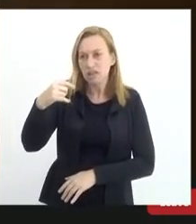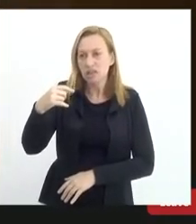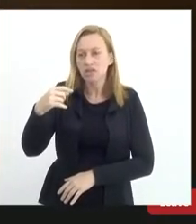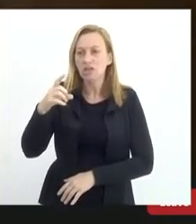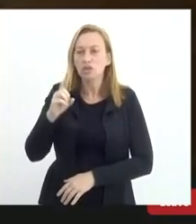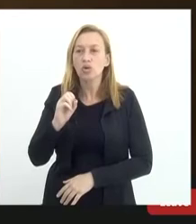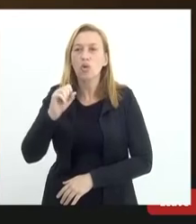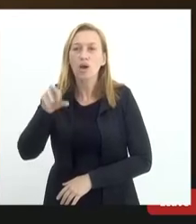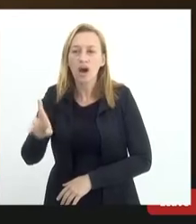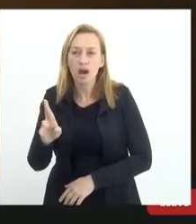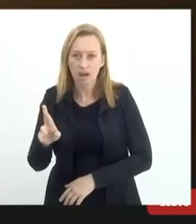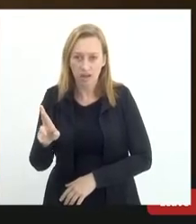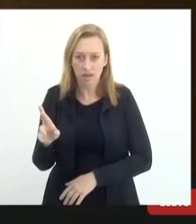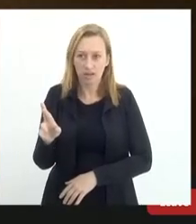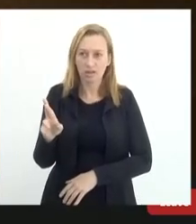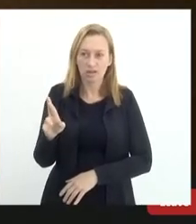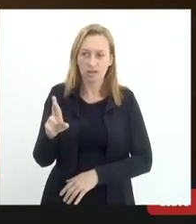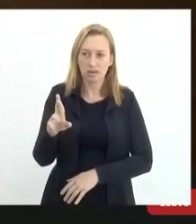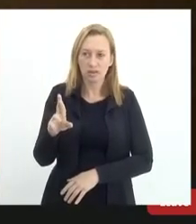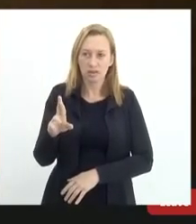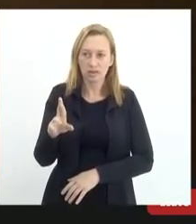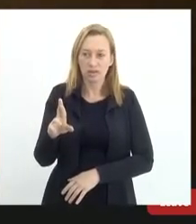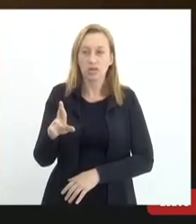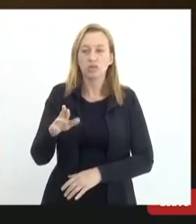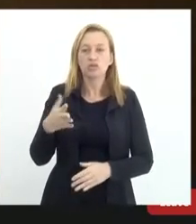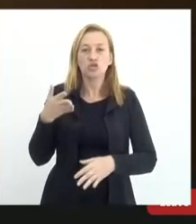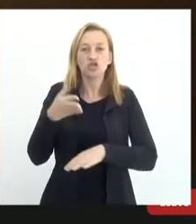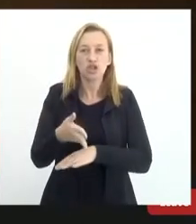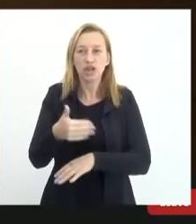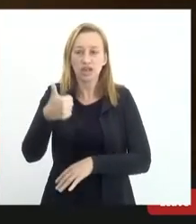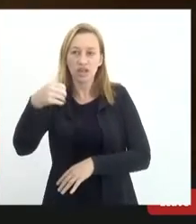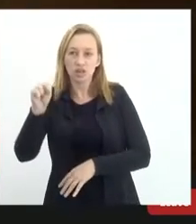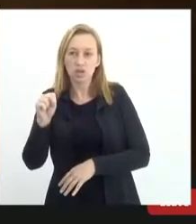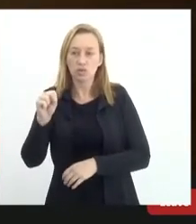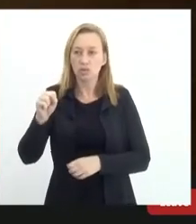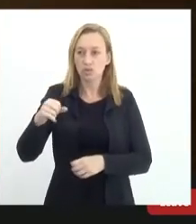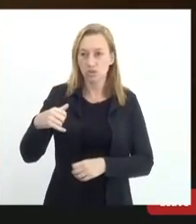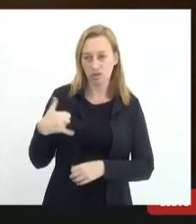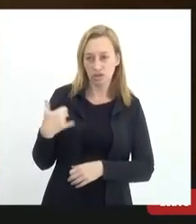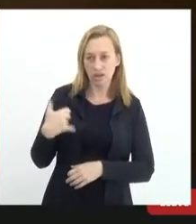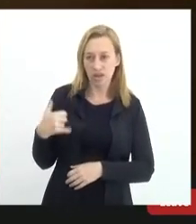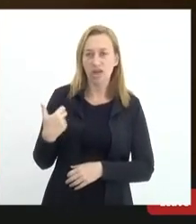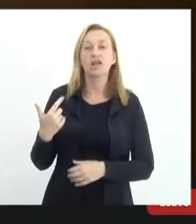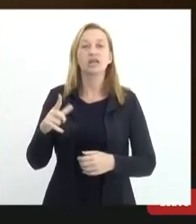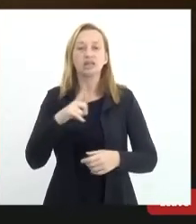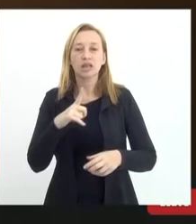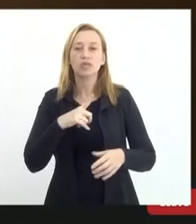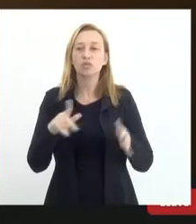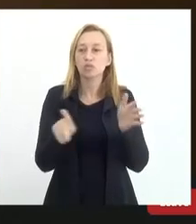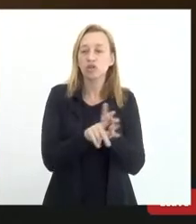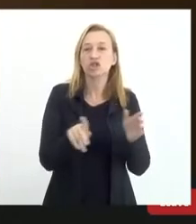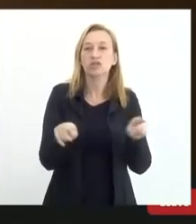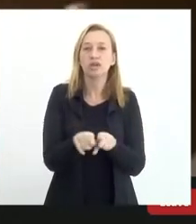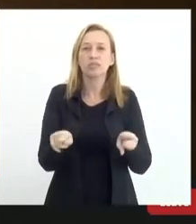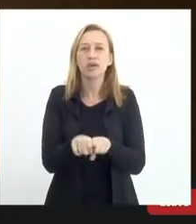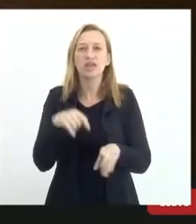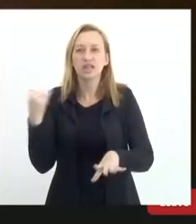doador quando ele chega a 18 anos. Nós temos um projeto também muito interessante,